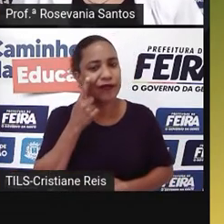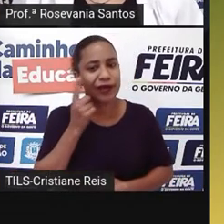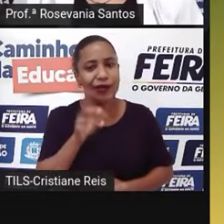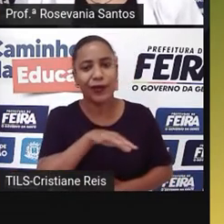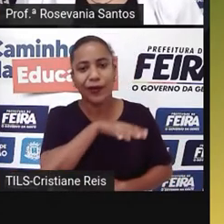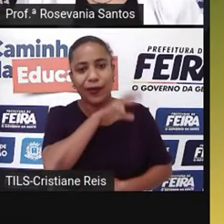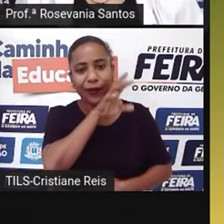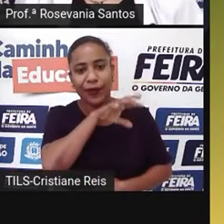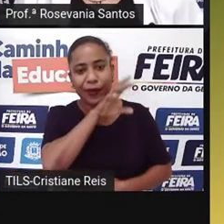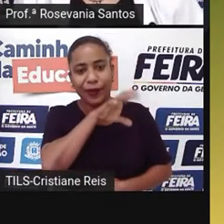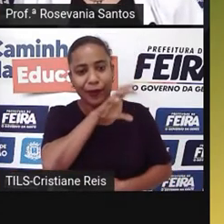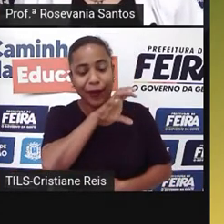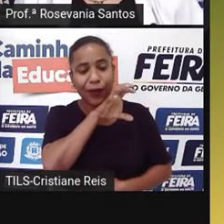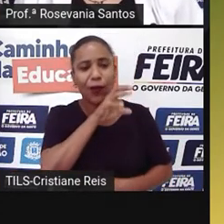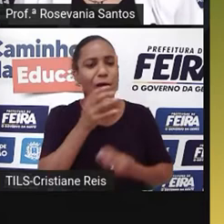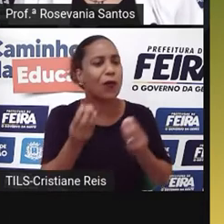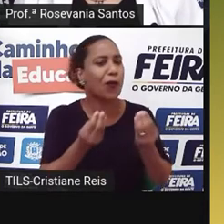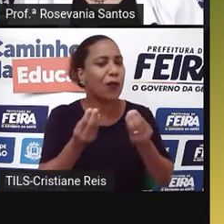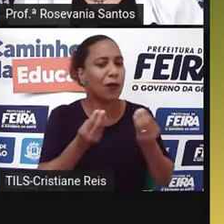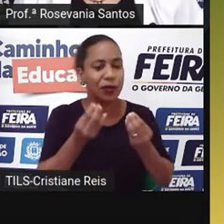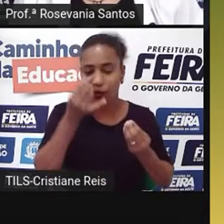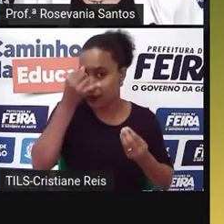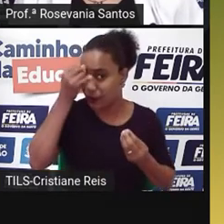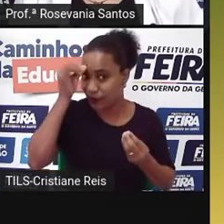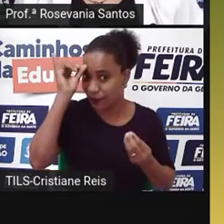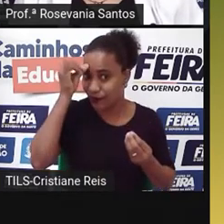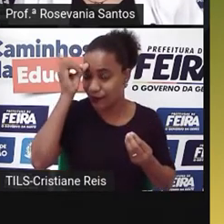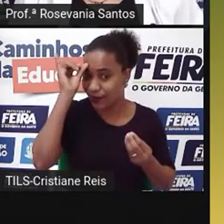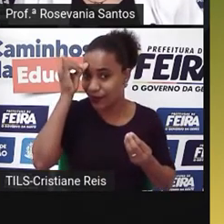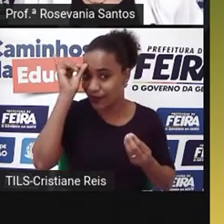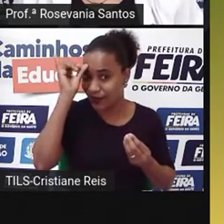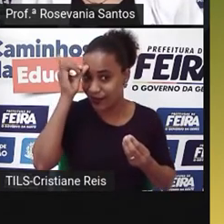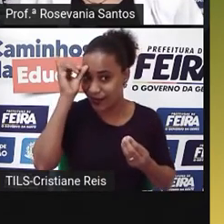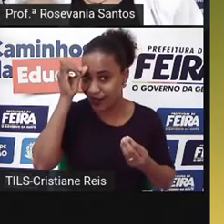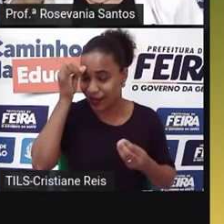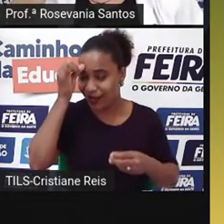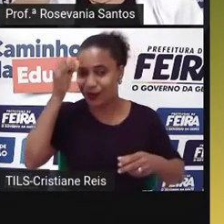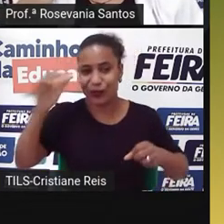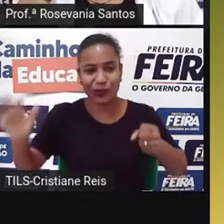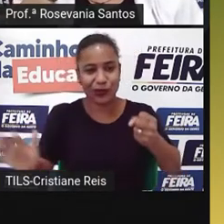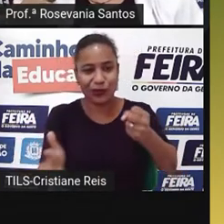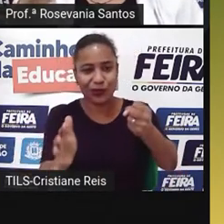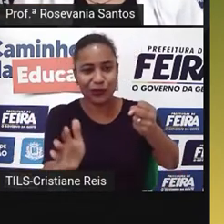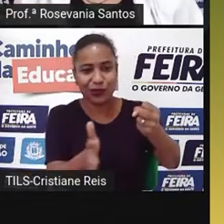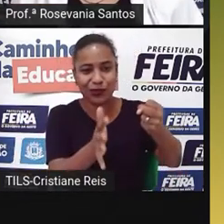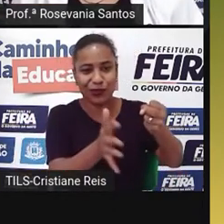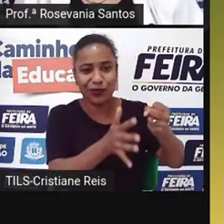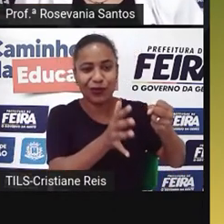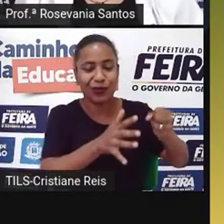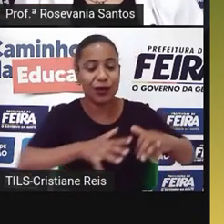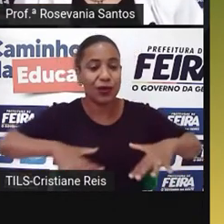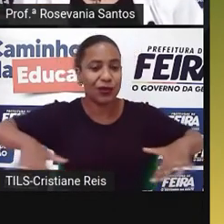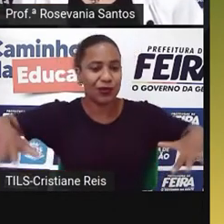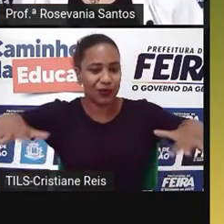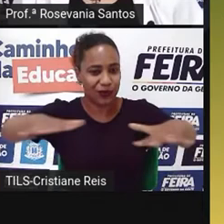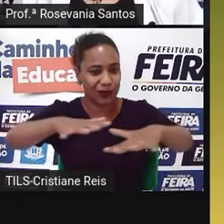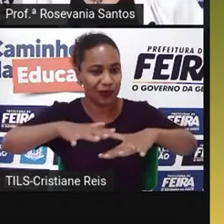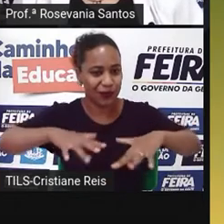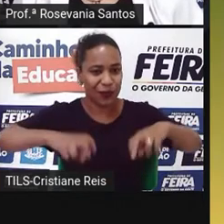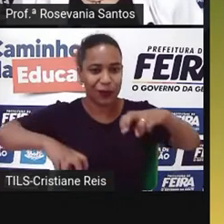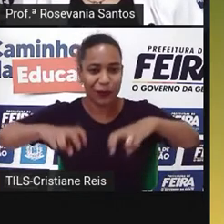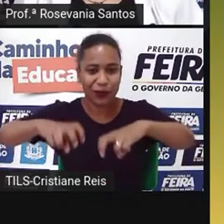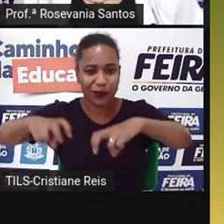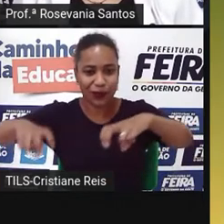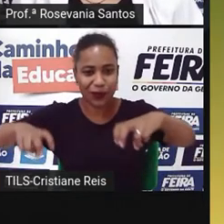solto no pasto. E também, esse transporte, né? Que a gente chama, né? Principalmente pelos povos nômades. Esse